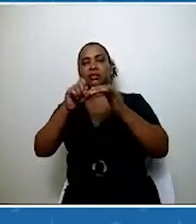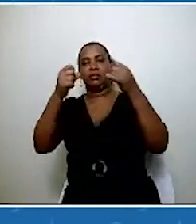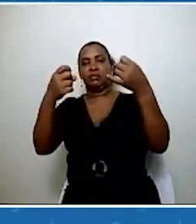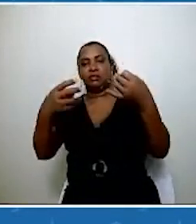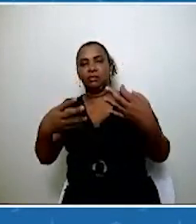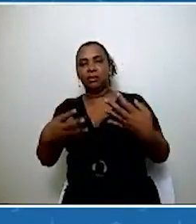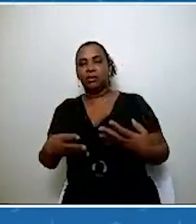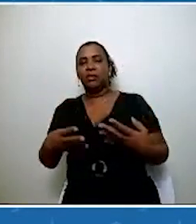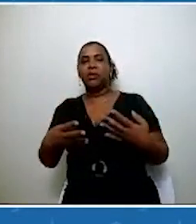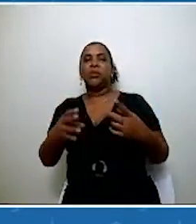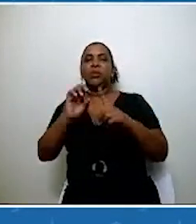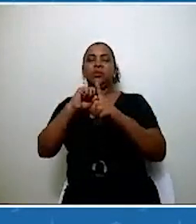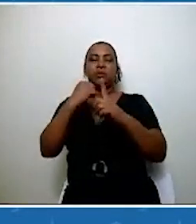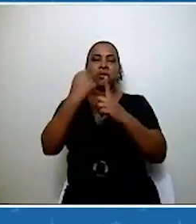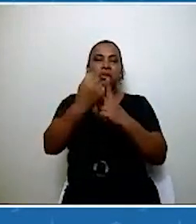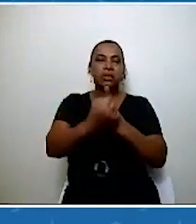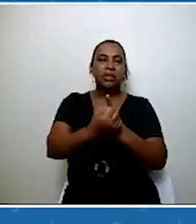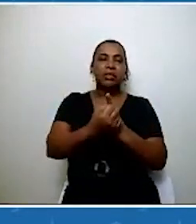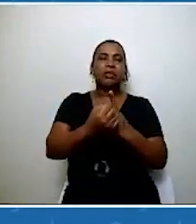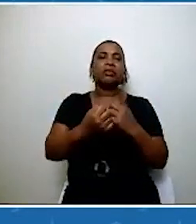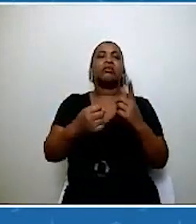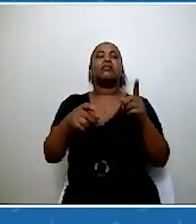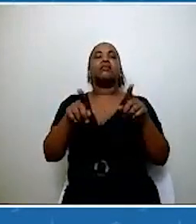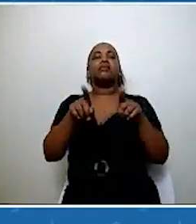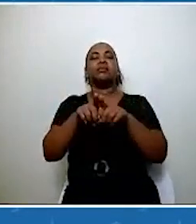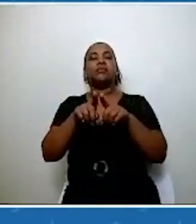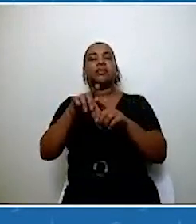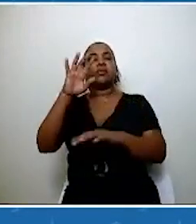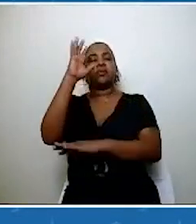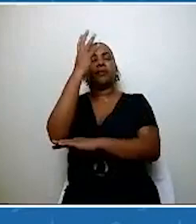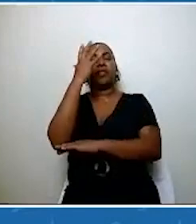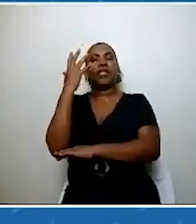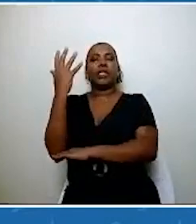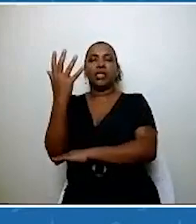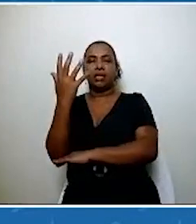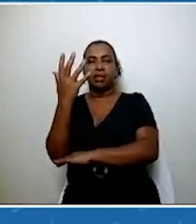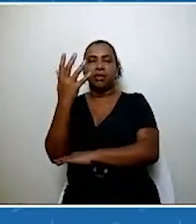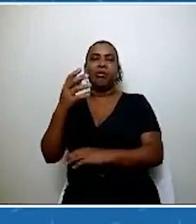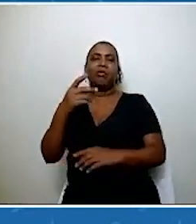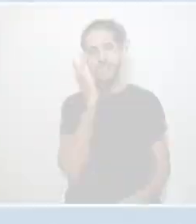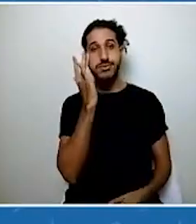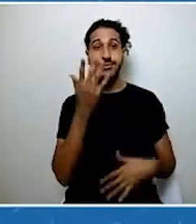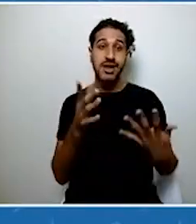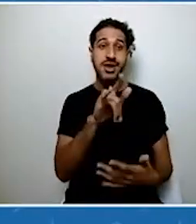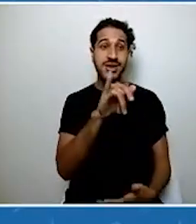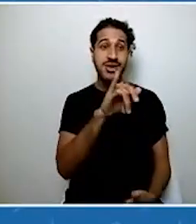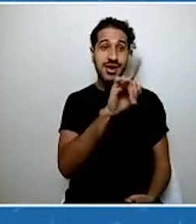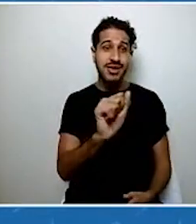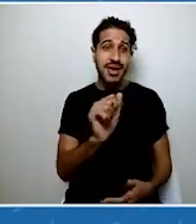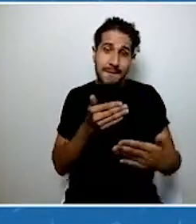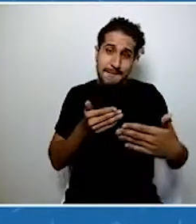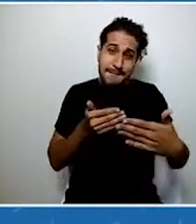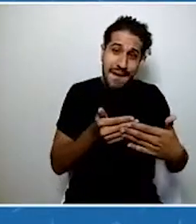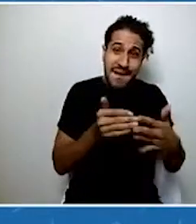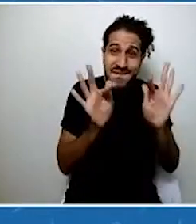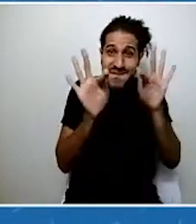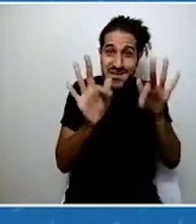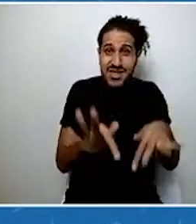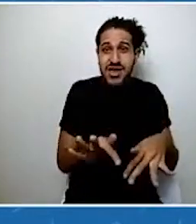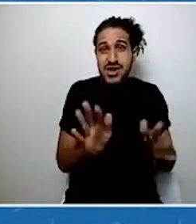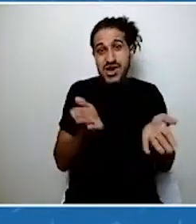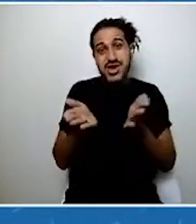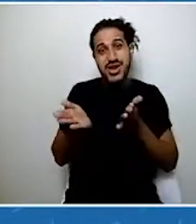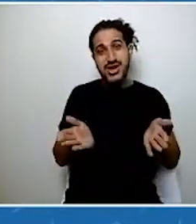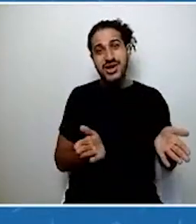nessa nossa conversa, mas o ambiental aí na pandemia falou alto. Estamos nos nossos minutos finais.